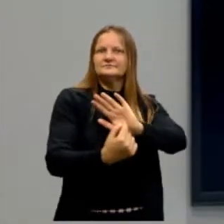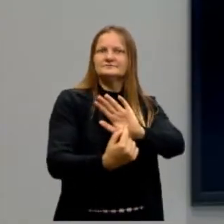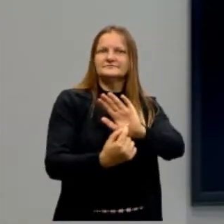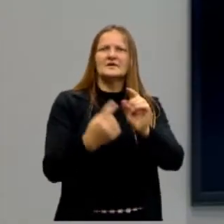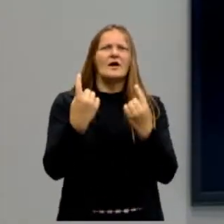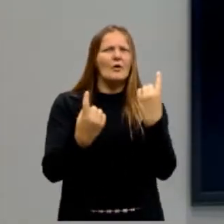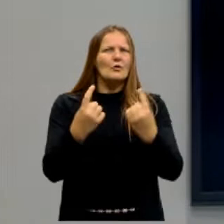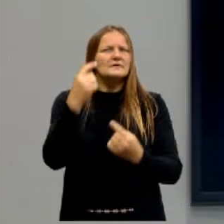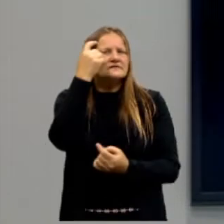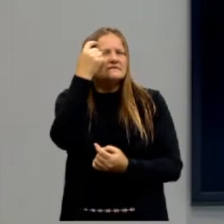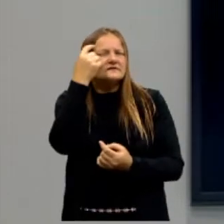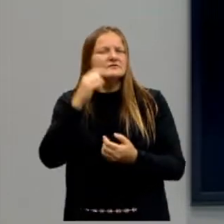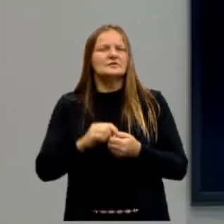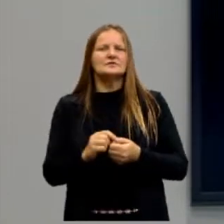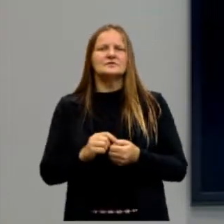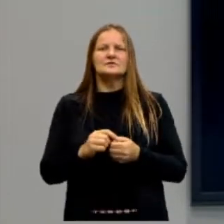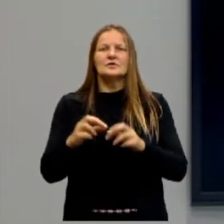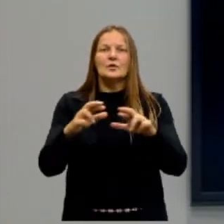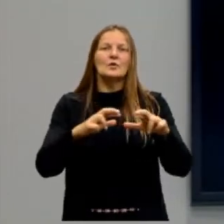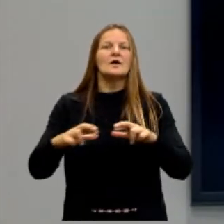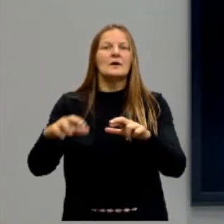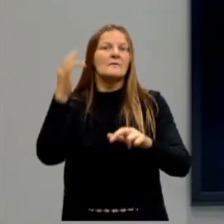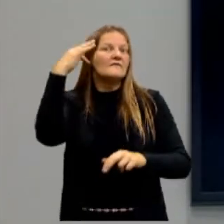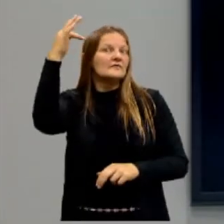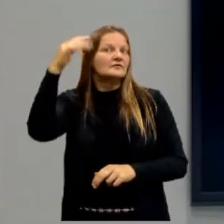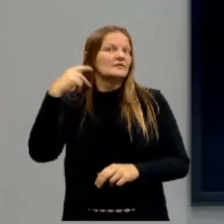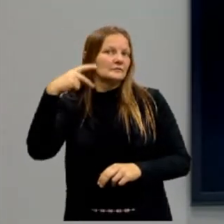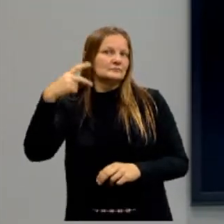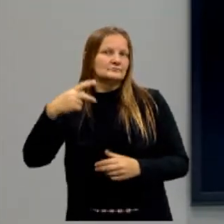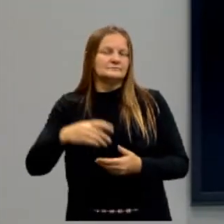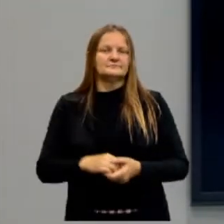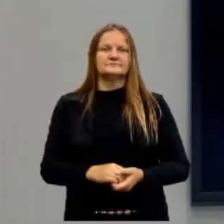dessas reflexões do campo da filosofia política.